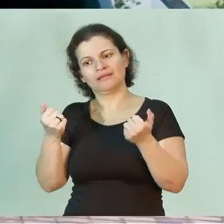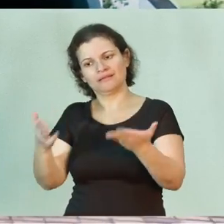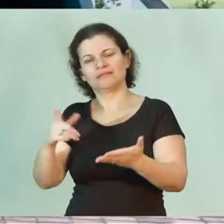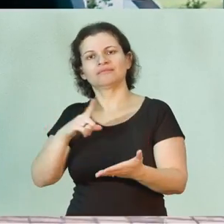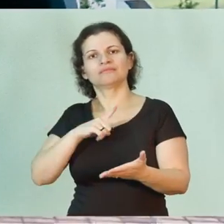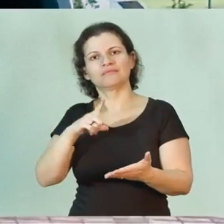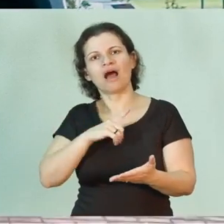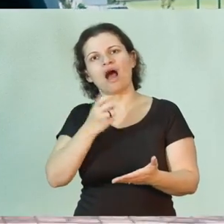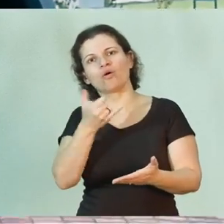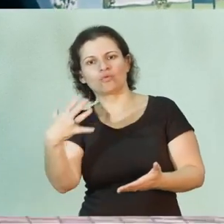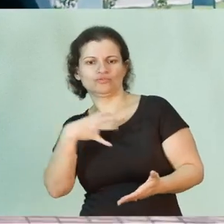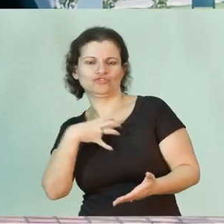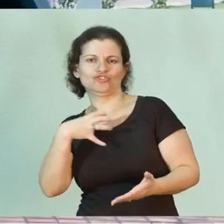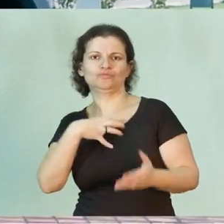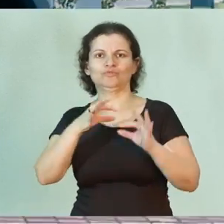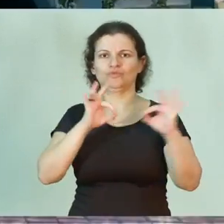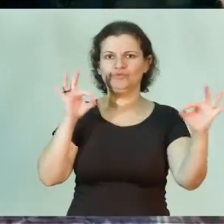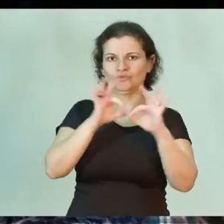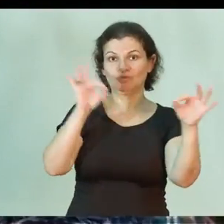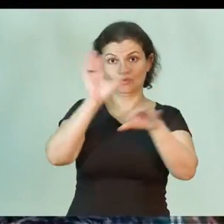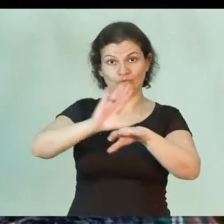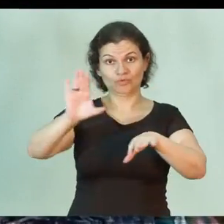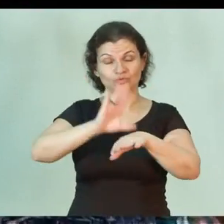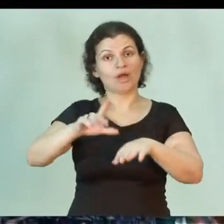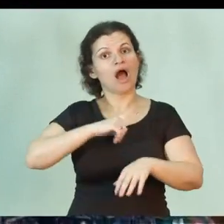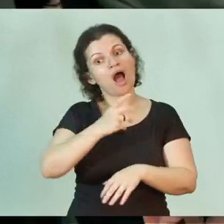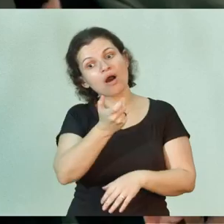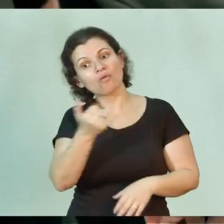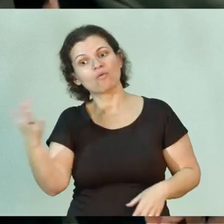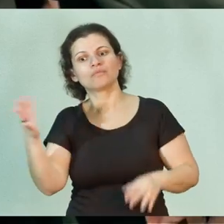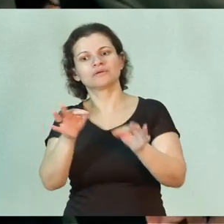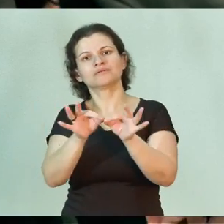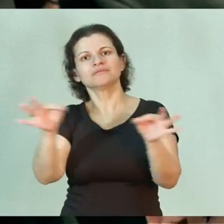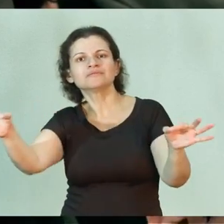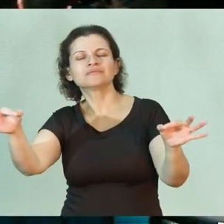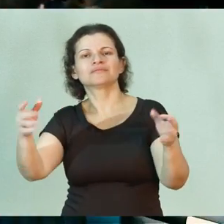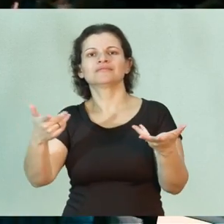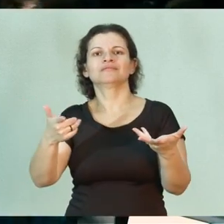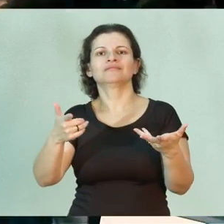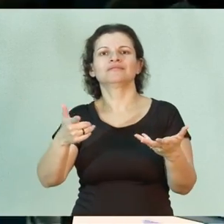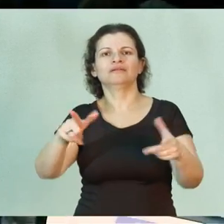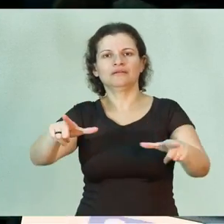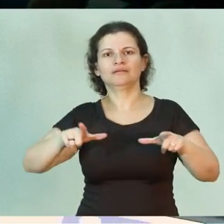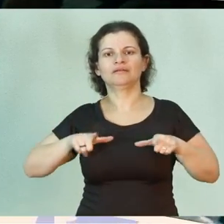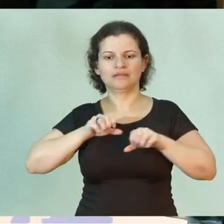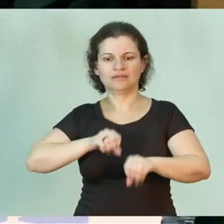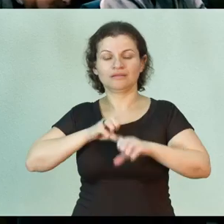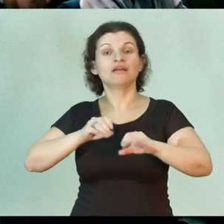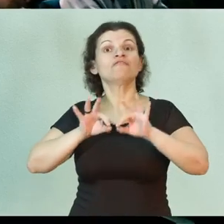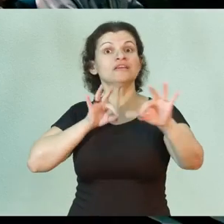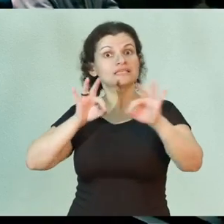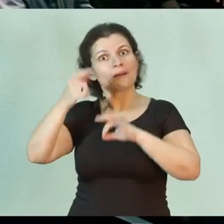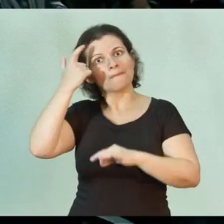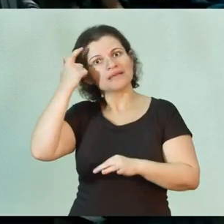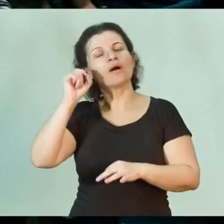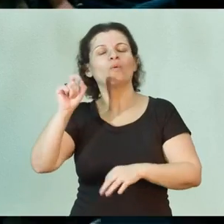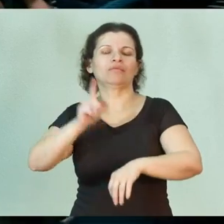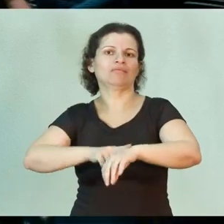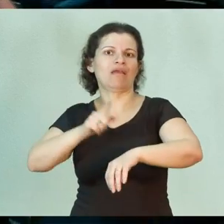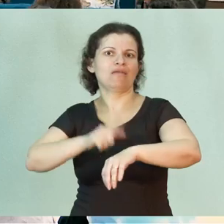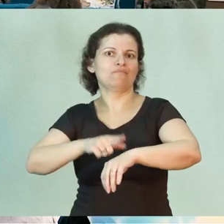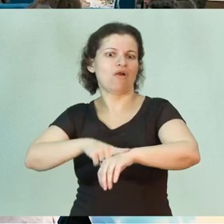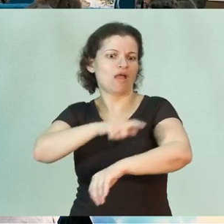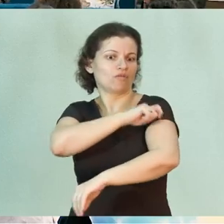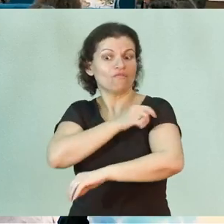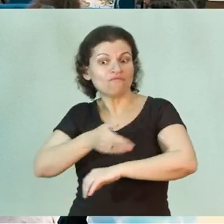gente também tem, particularmente para algumas modalidades do curso de física, algumas situações de extensão, o curso de licenciatura em física, ele é pensado para que o aluno